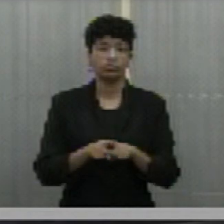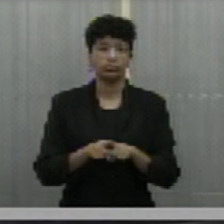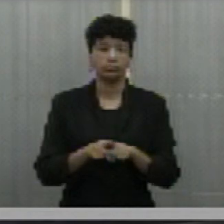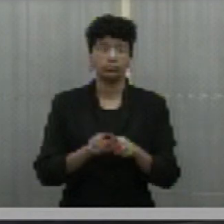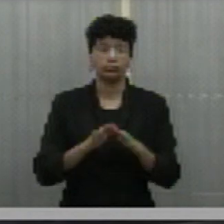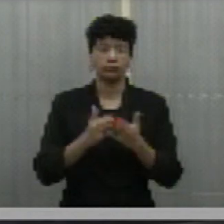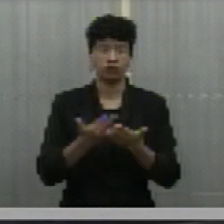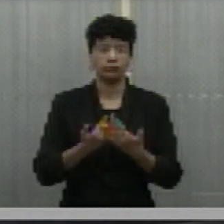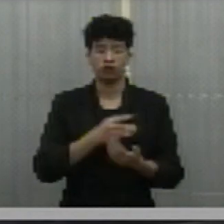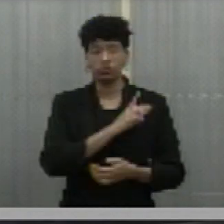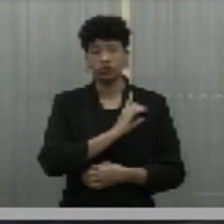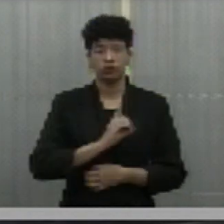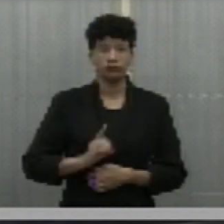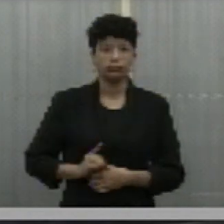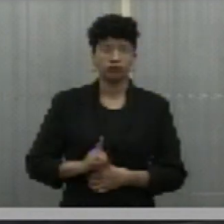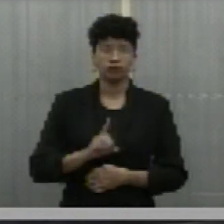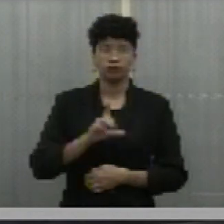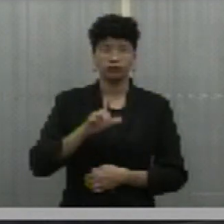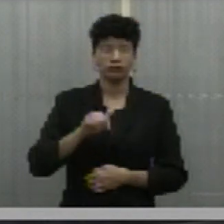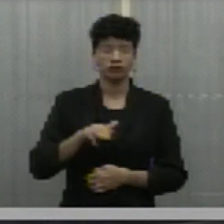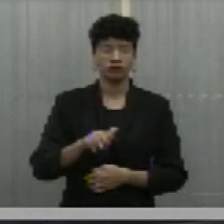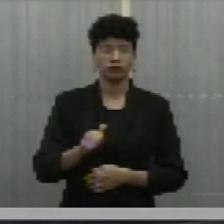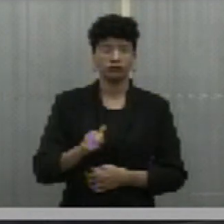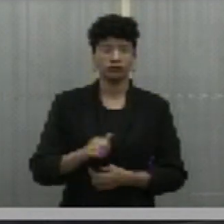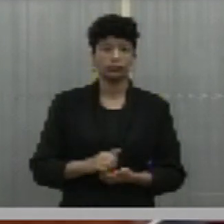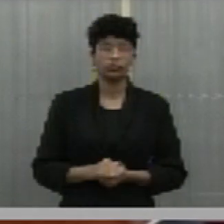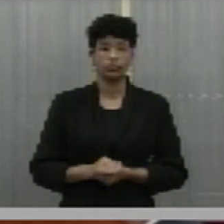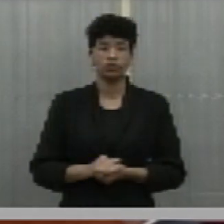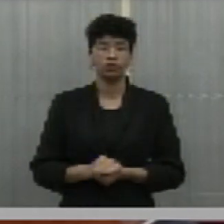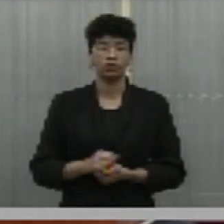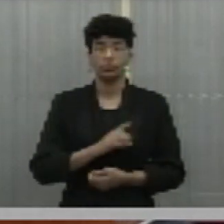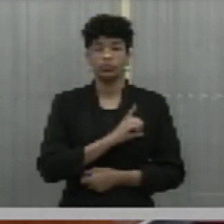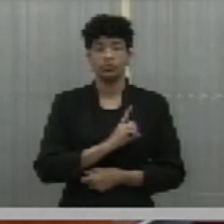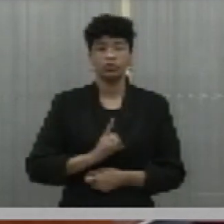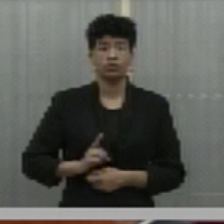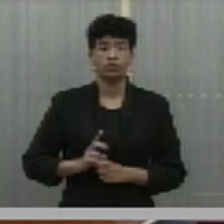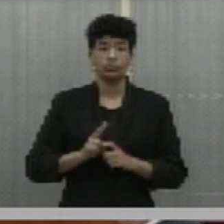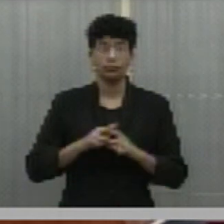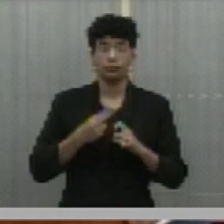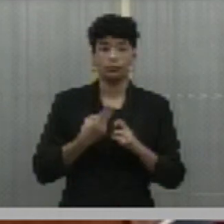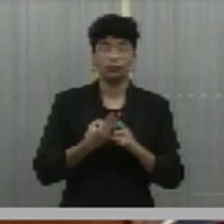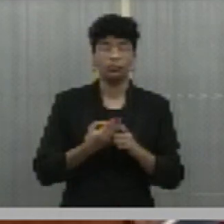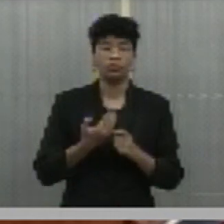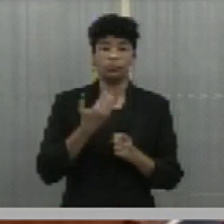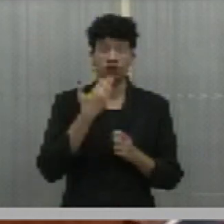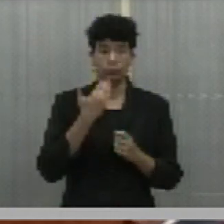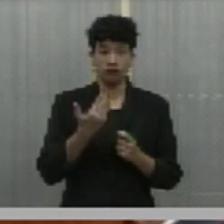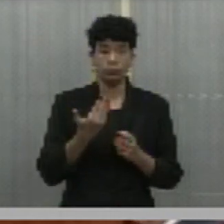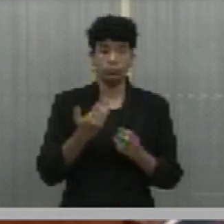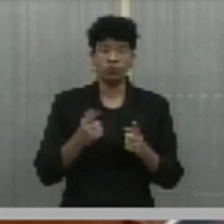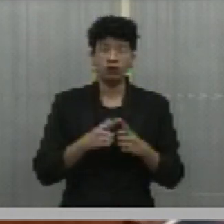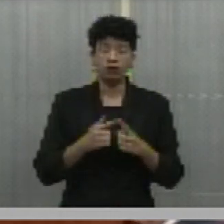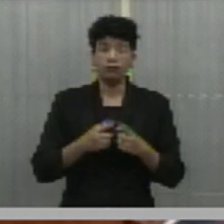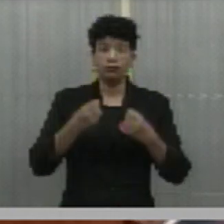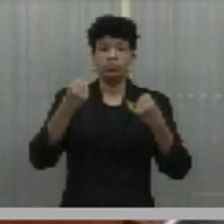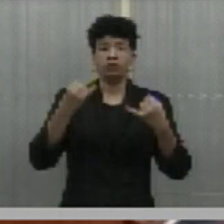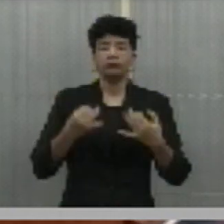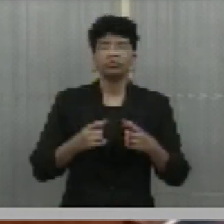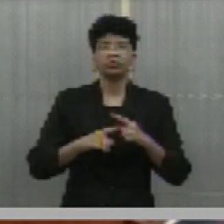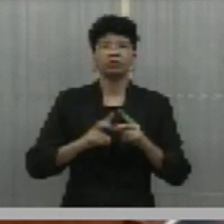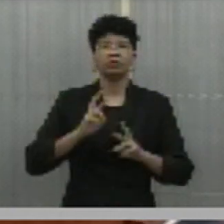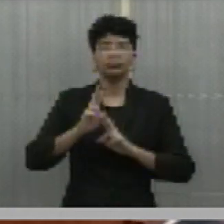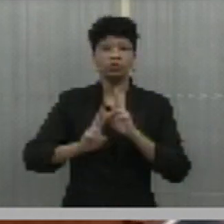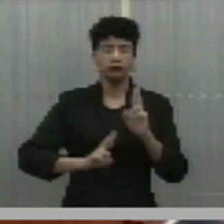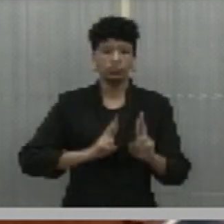requerimento do deputado Lima. Deputado Hélio, me permita acrescentar um posicionamento às suas palavras em relação